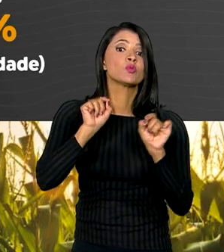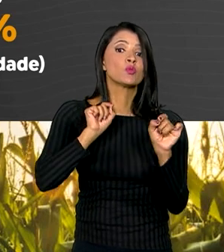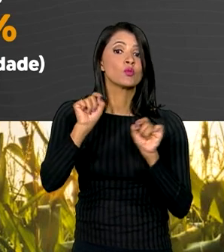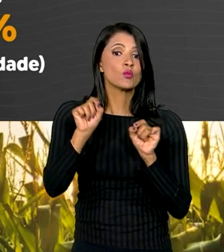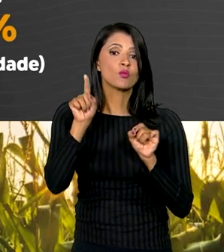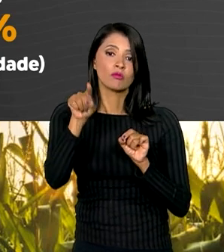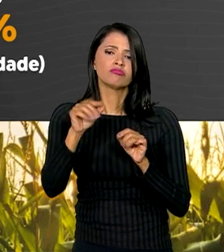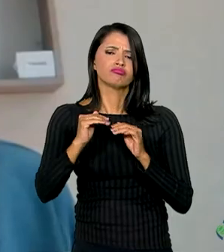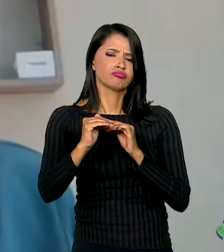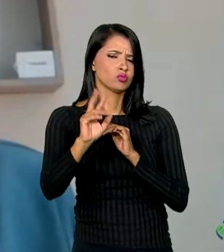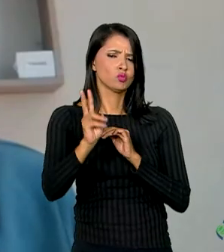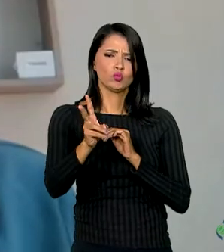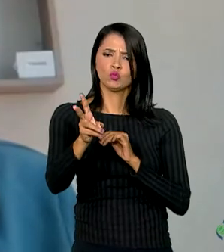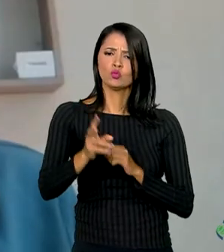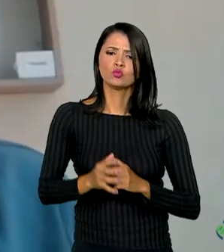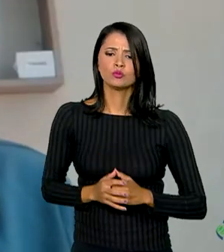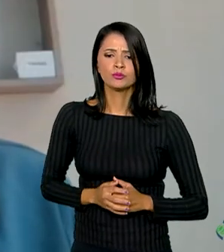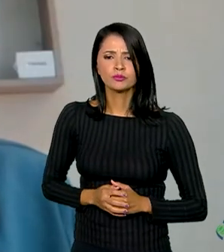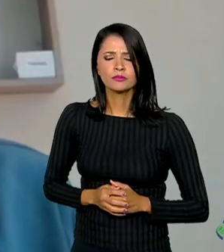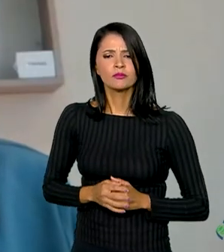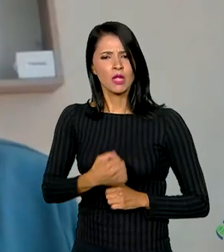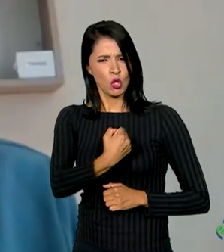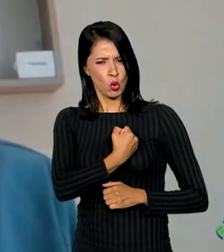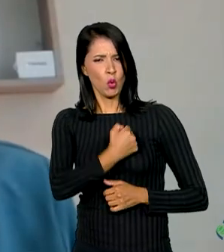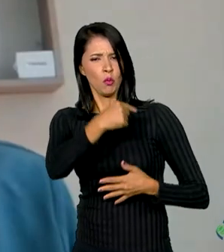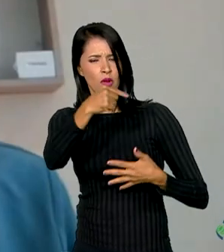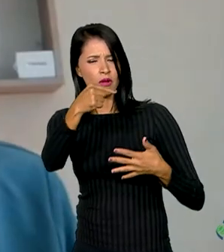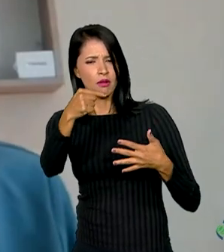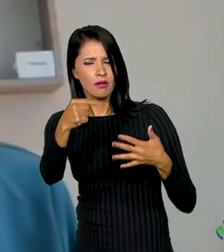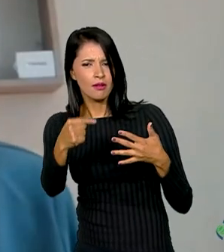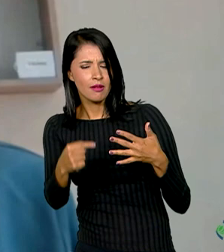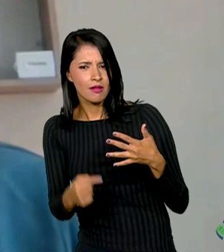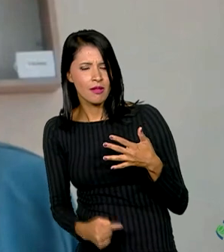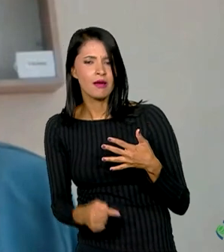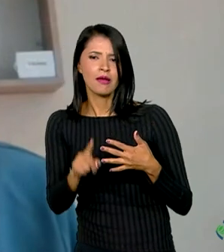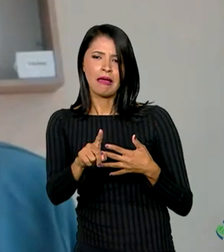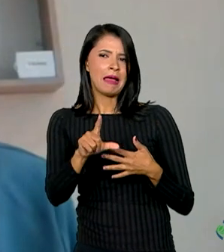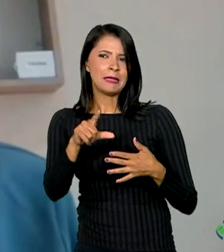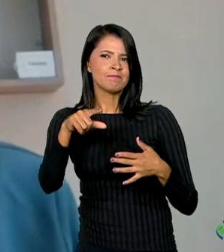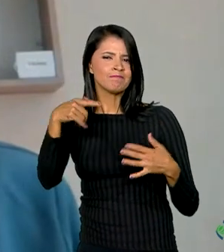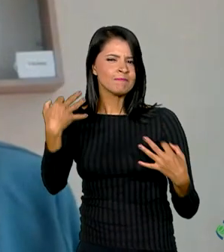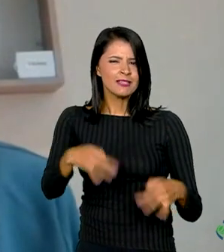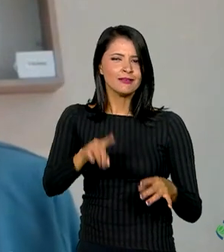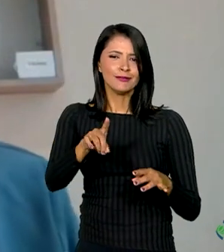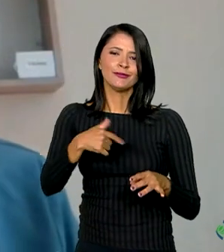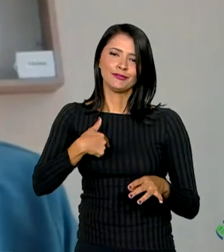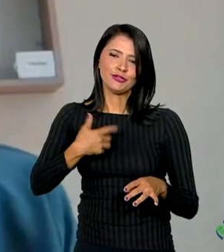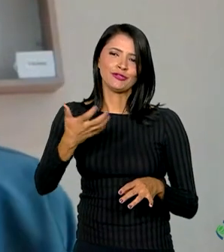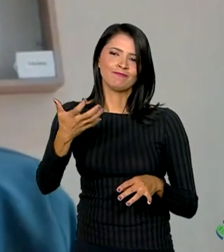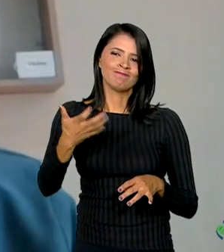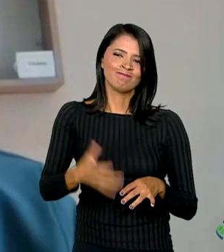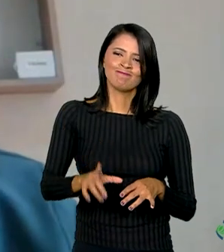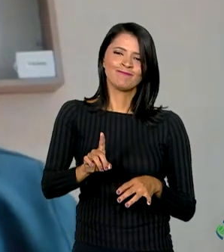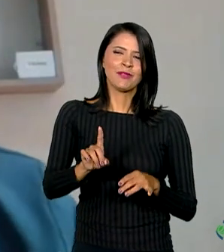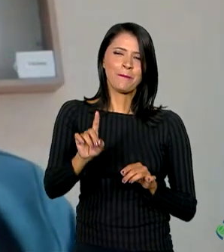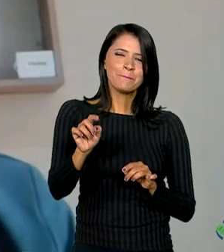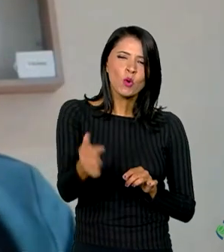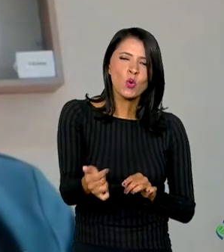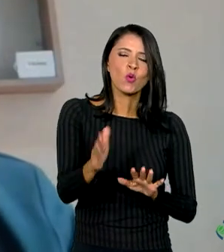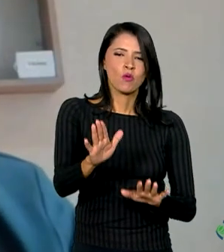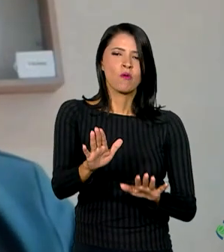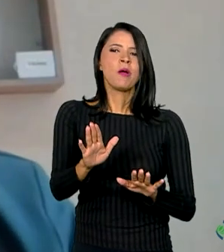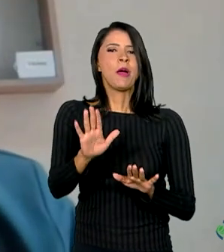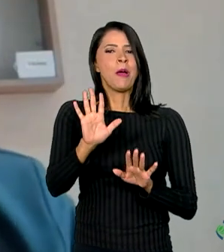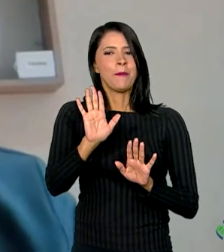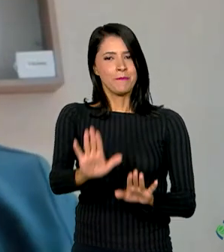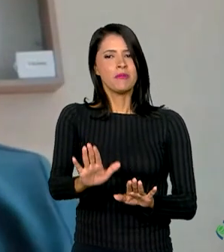é de estabilidade. Nós estamos com esses números aí, são números ainda não ideais que a gente gostaria de ter por esse levantamento, mas